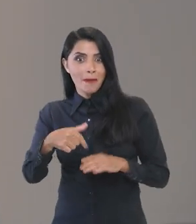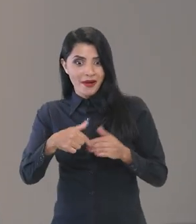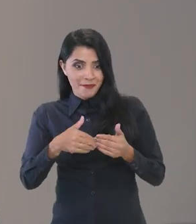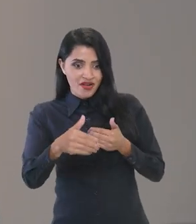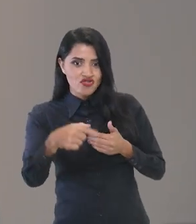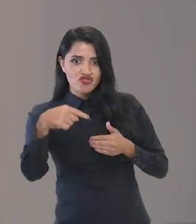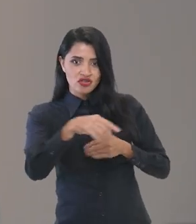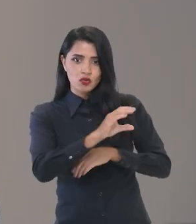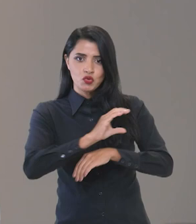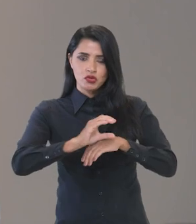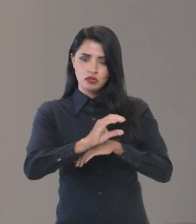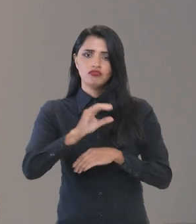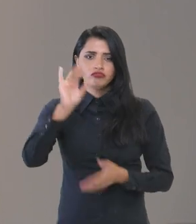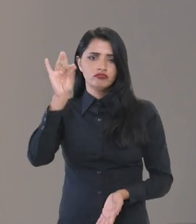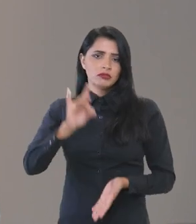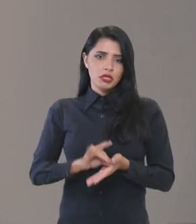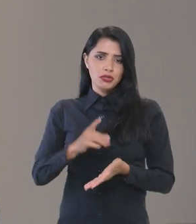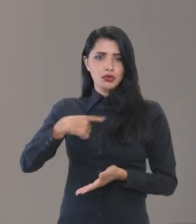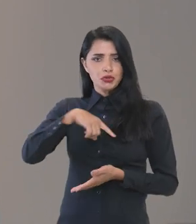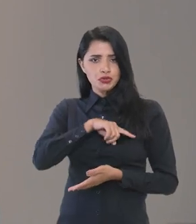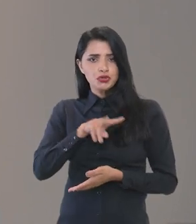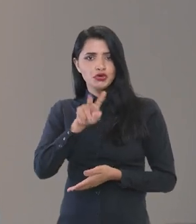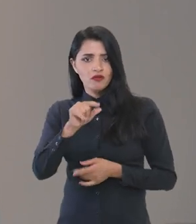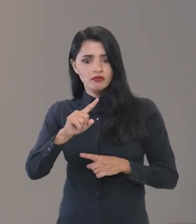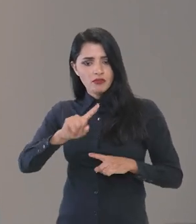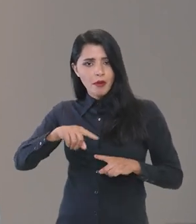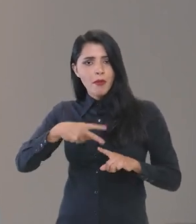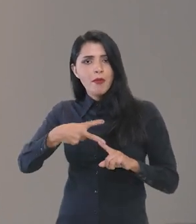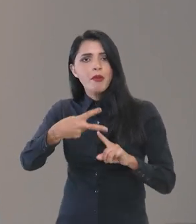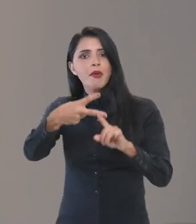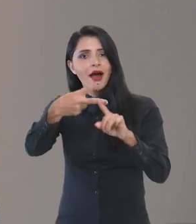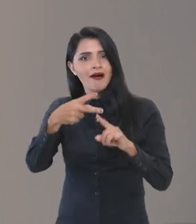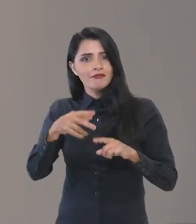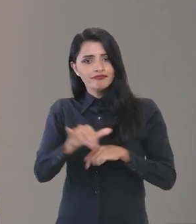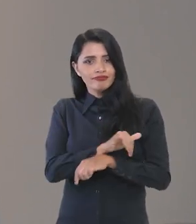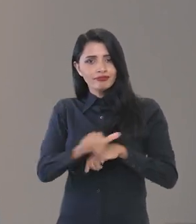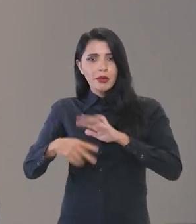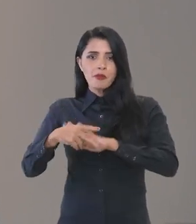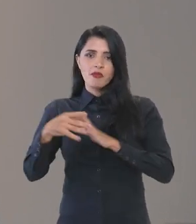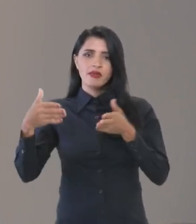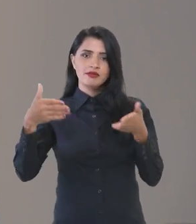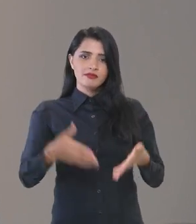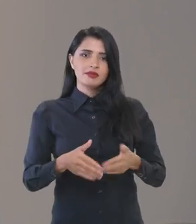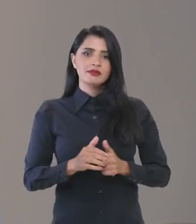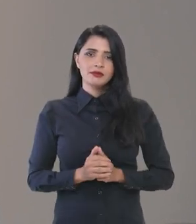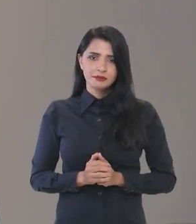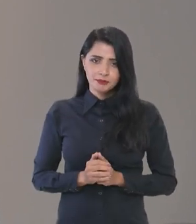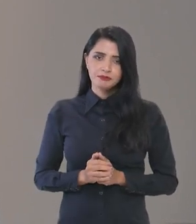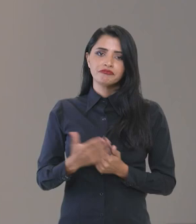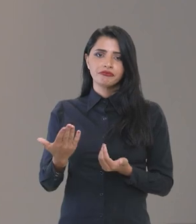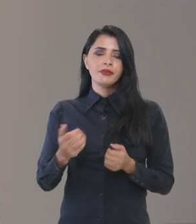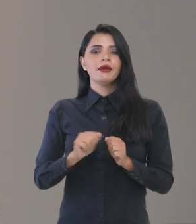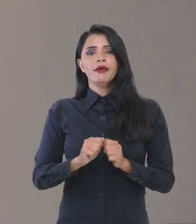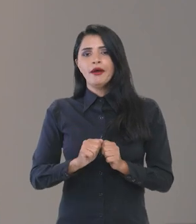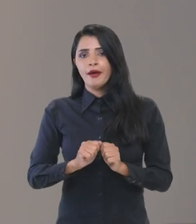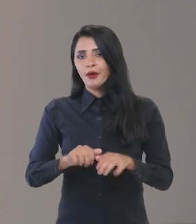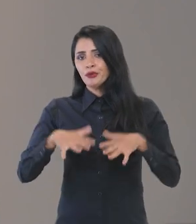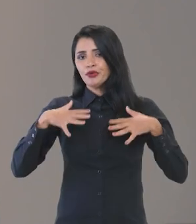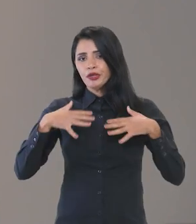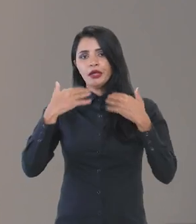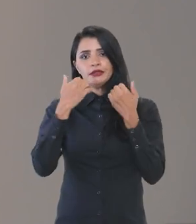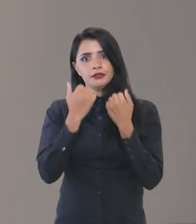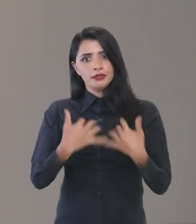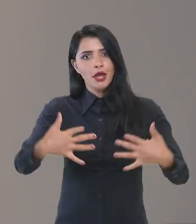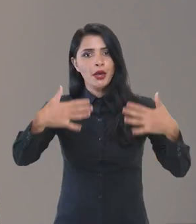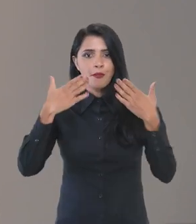dela que, de fato, nós vamos ver multiplicados esses mecanismos de participação. audiências públicas,